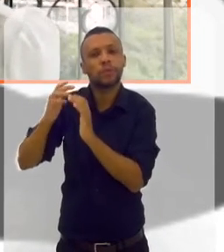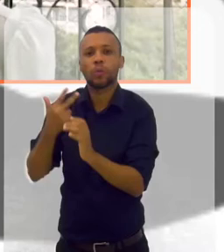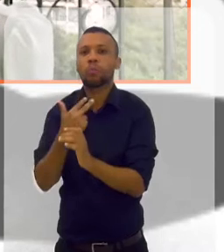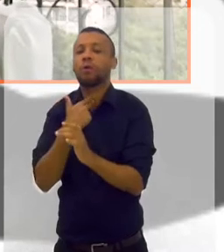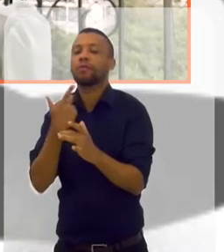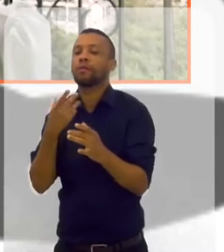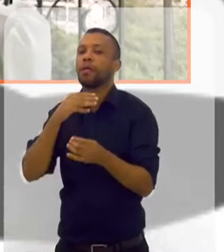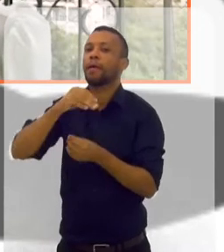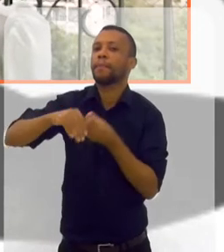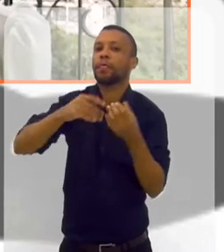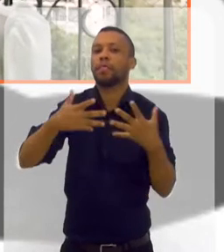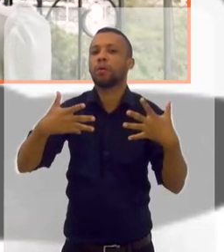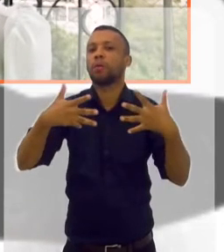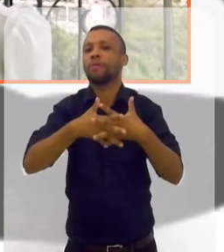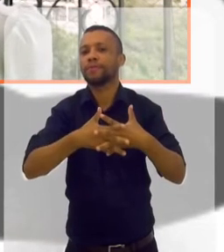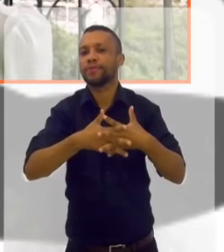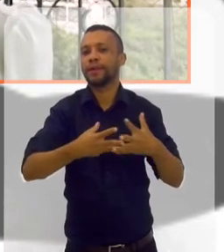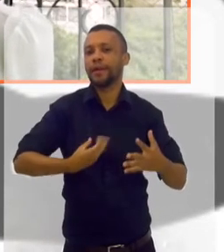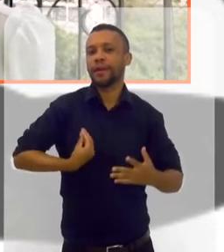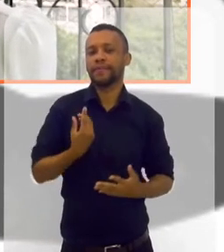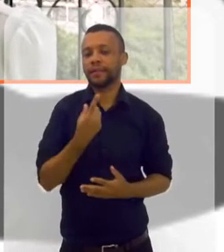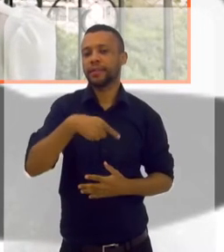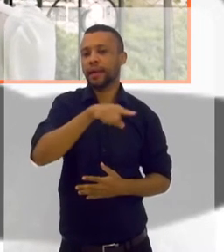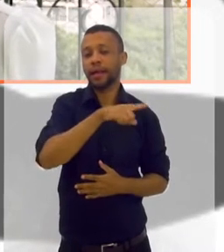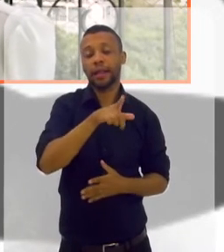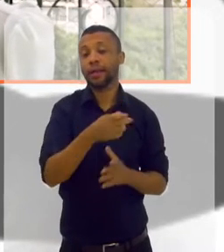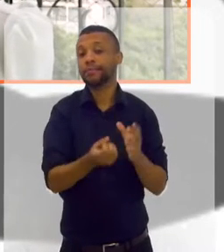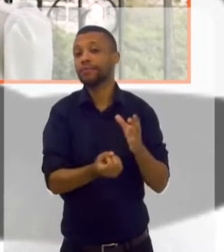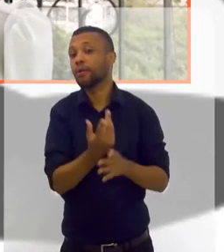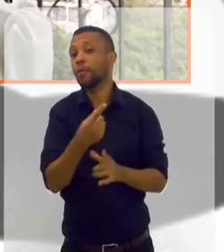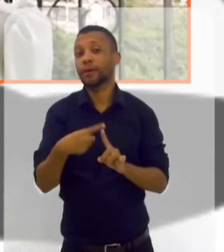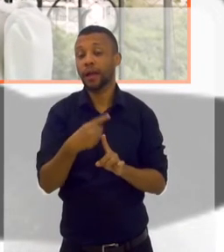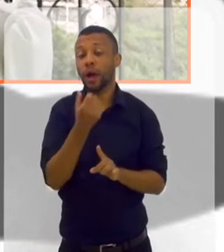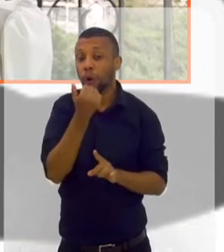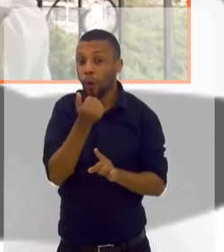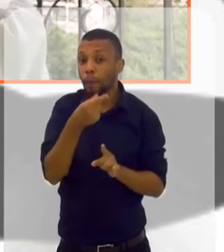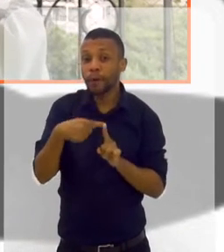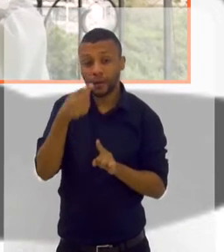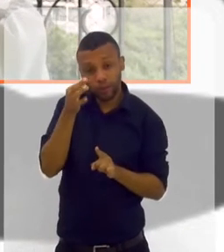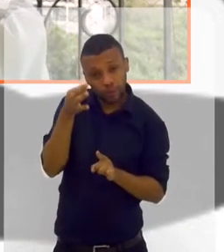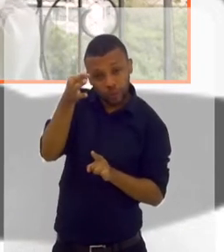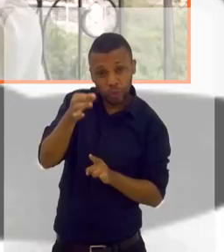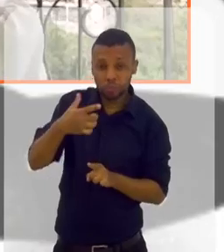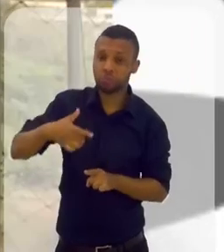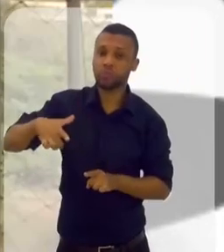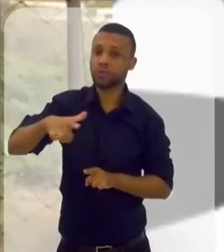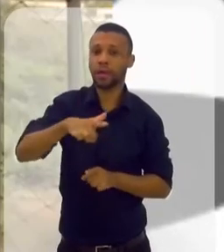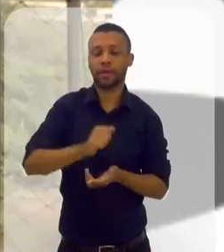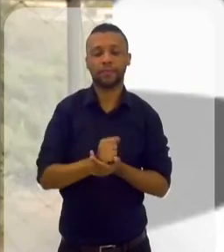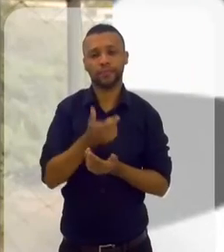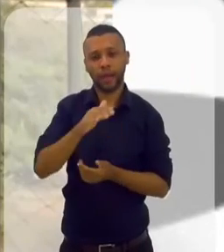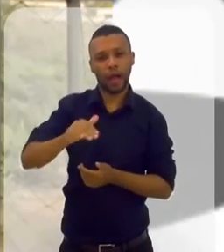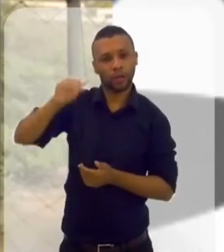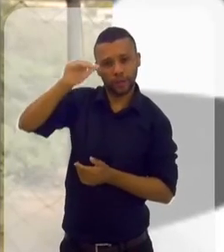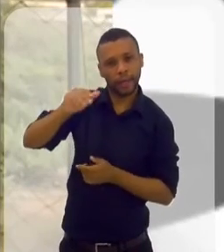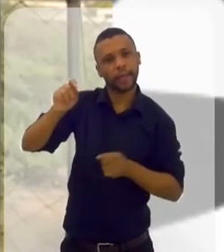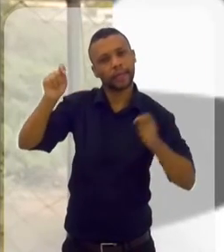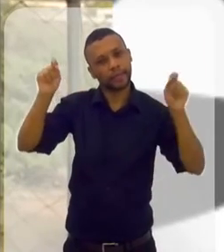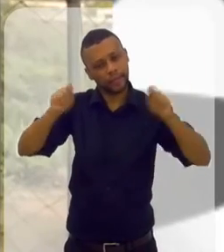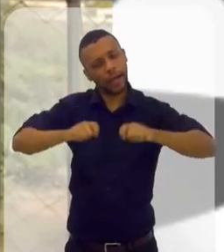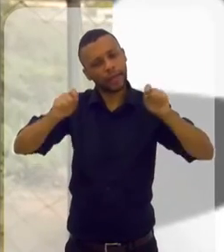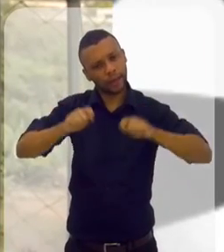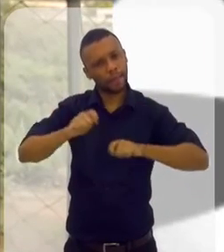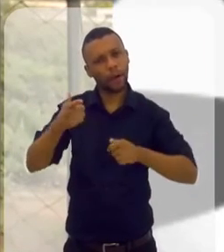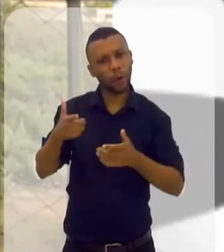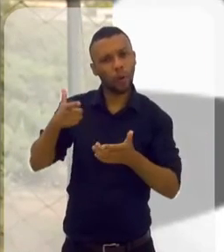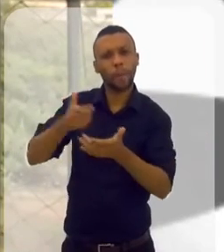misturar com a história de vida dela. No caso dela, ela gerou essa programação do quê? Come o que a mãe não tem. E mesmo hoje adulta, ela sabendo